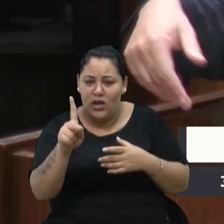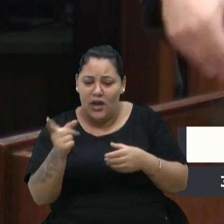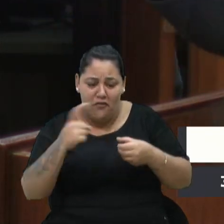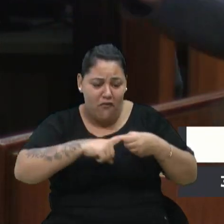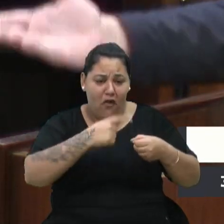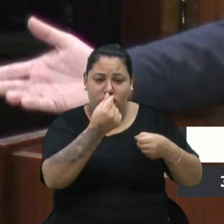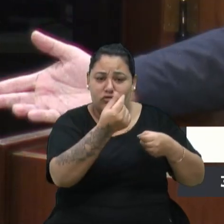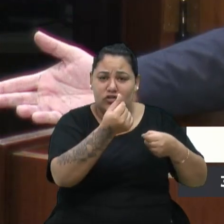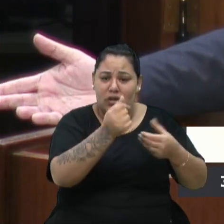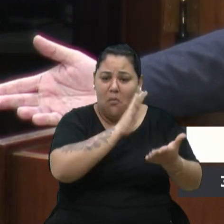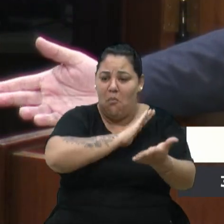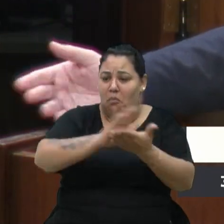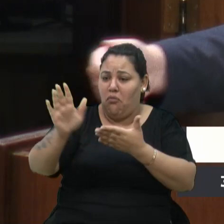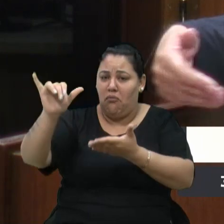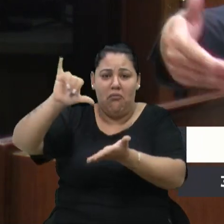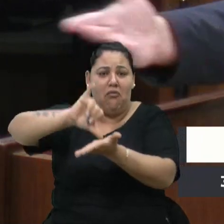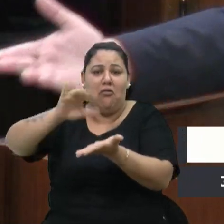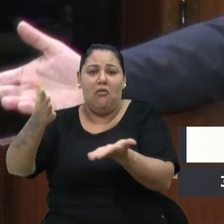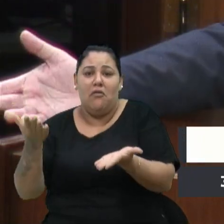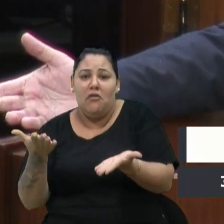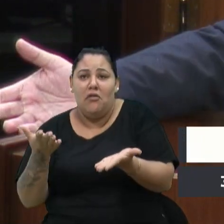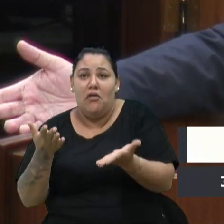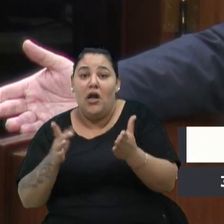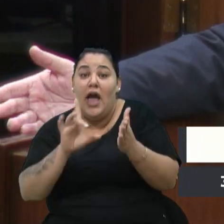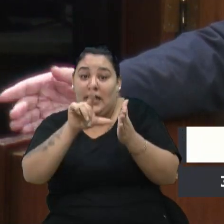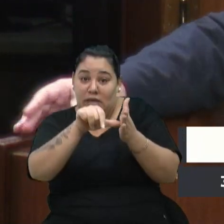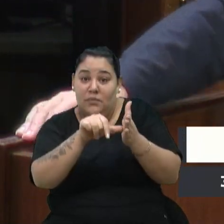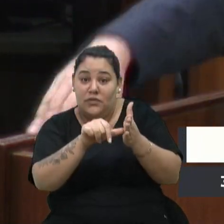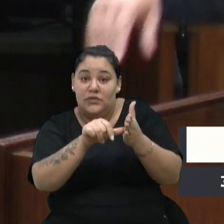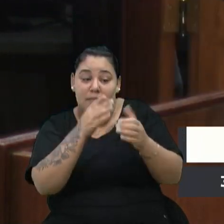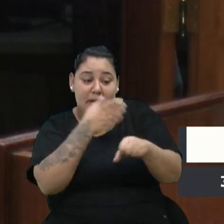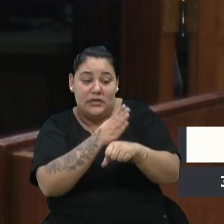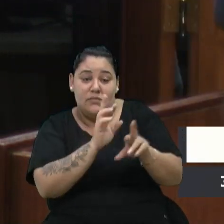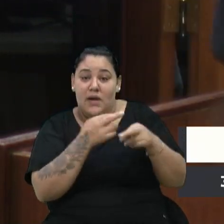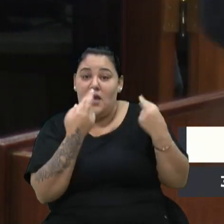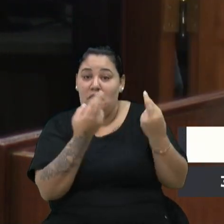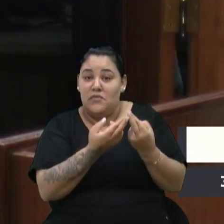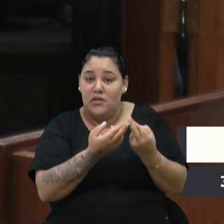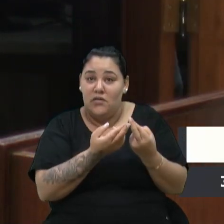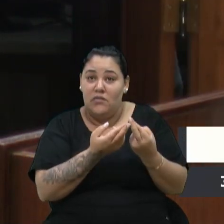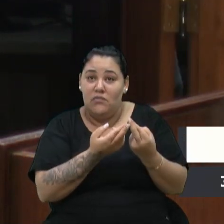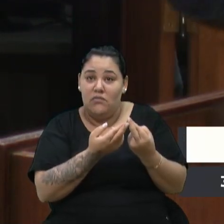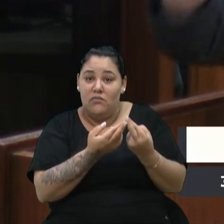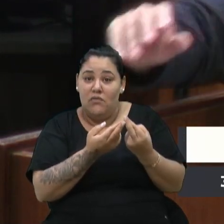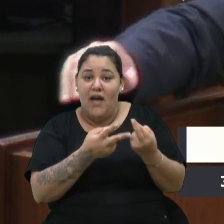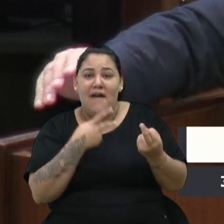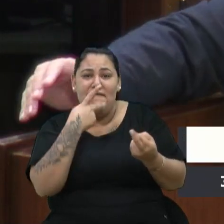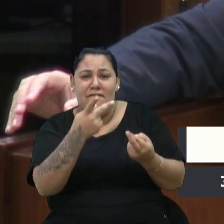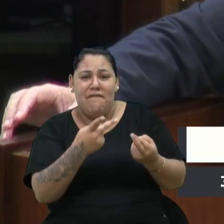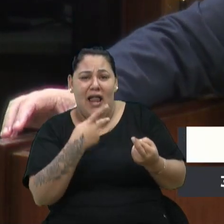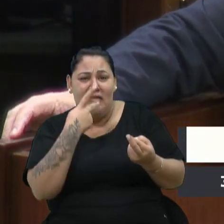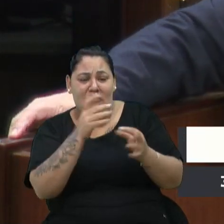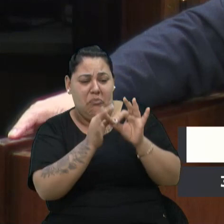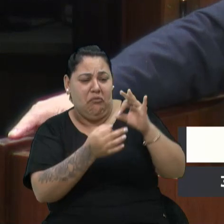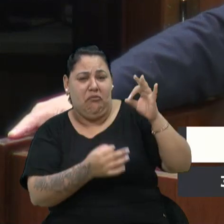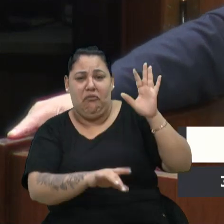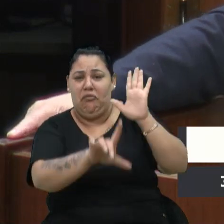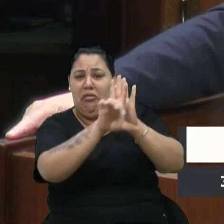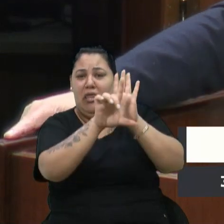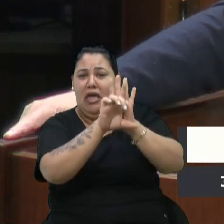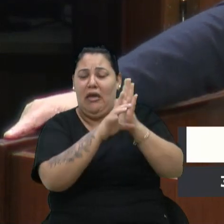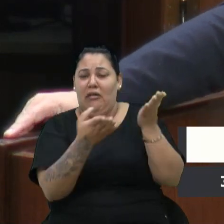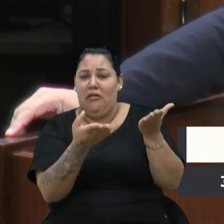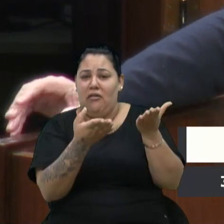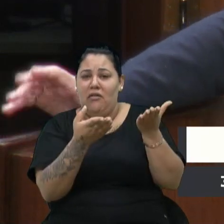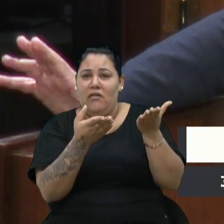dinheiro e vocês vão para o centro. E depois, quando participam de uma reunião, largam um monte de leis, inclusive a história da Fundação de Assistência